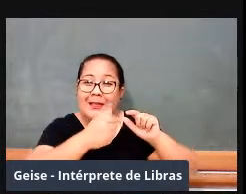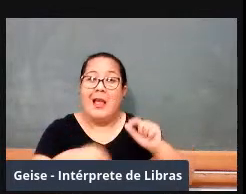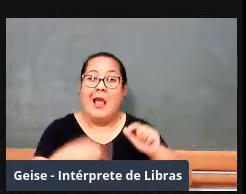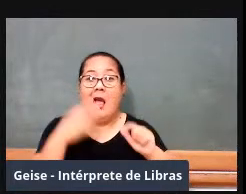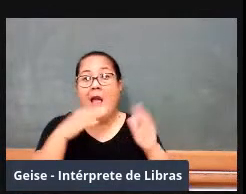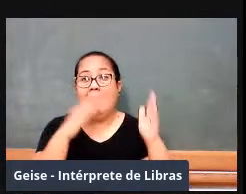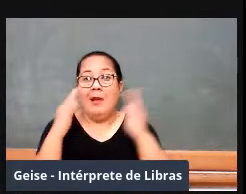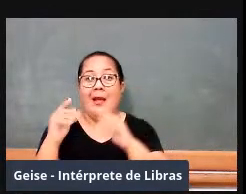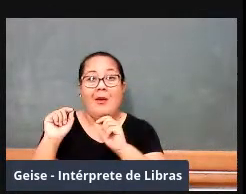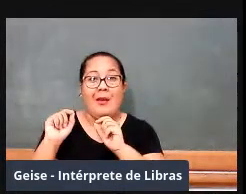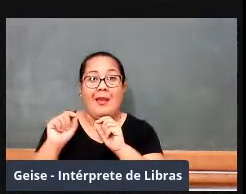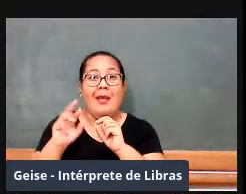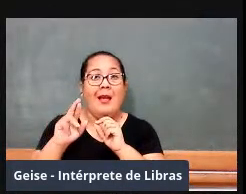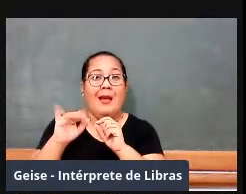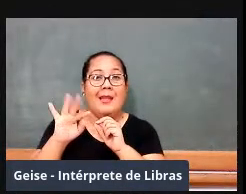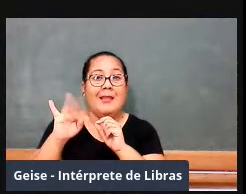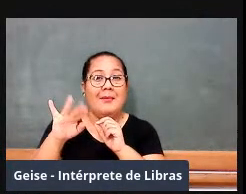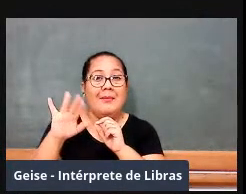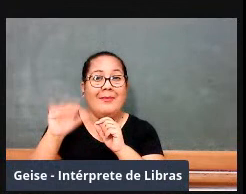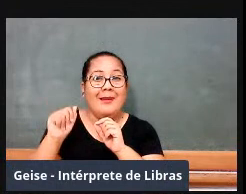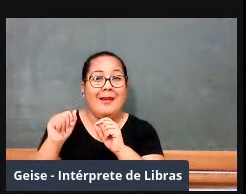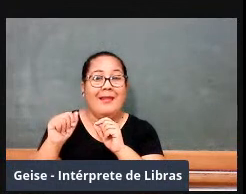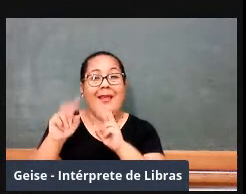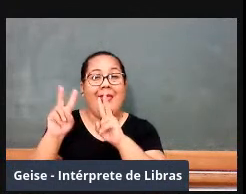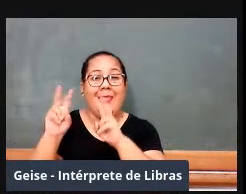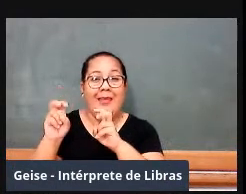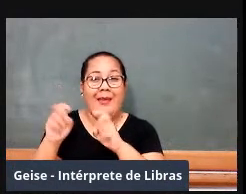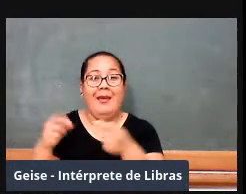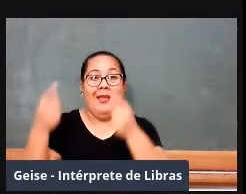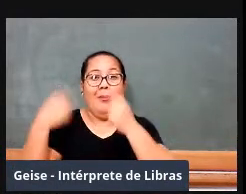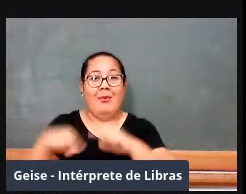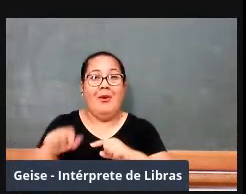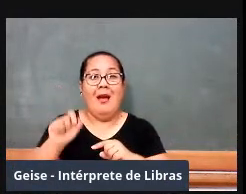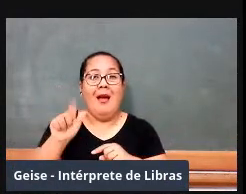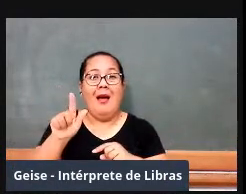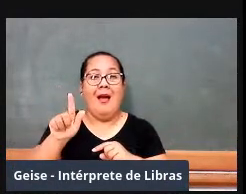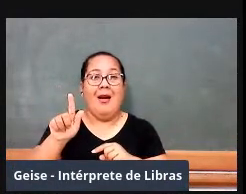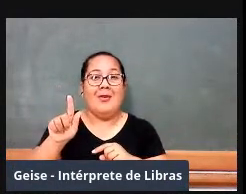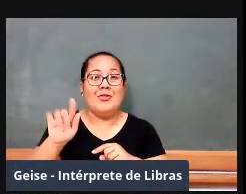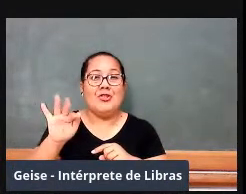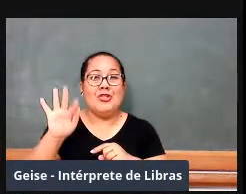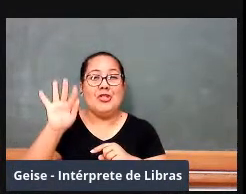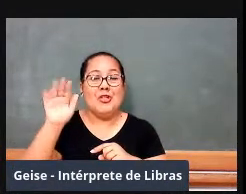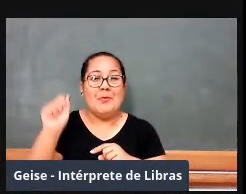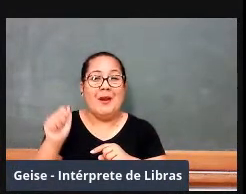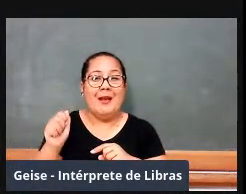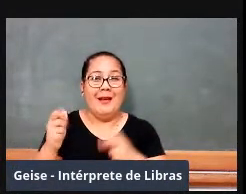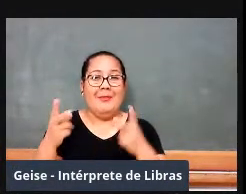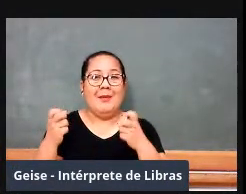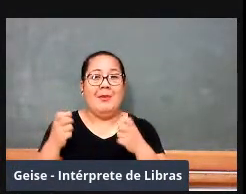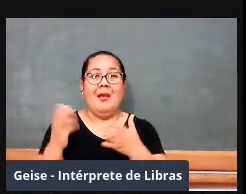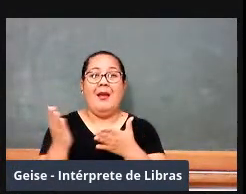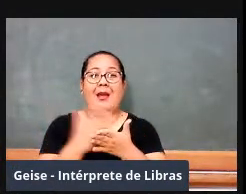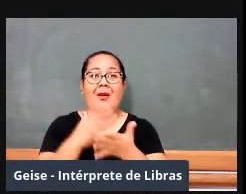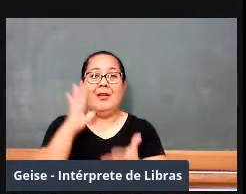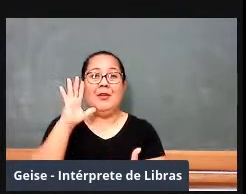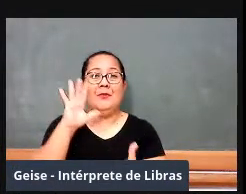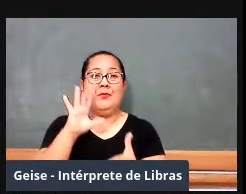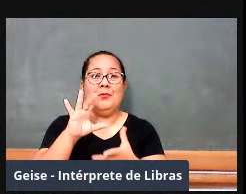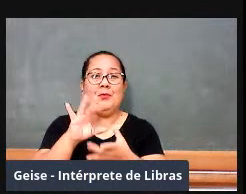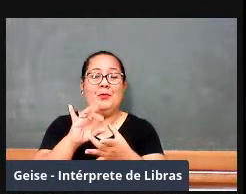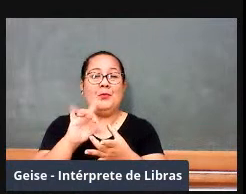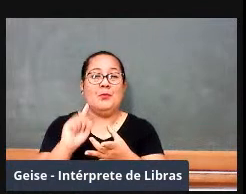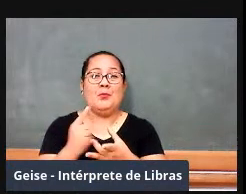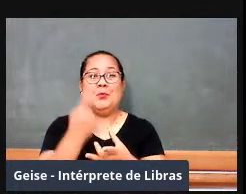prática, a parte da aritmética, né? Depois tem a parte da álgebra, então, tudo aparece concentrado num livro dosado para os anos